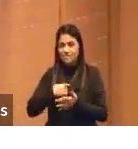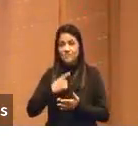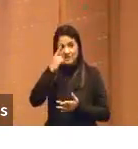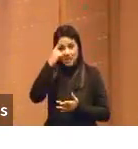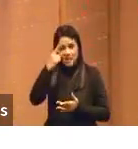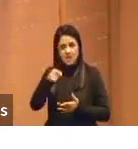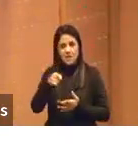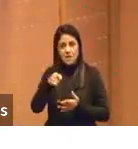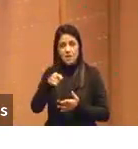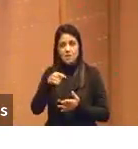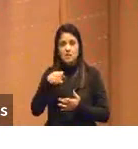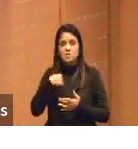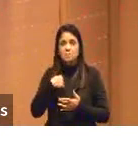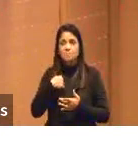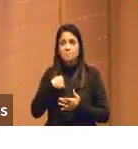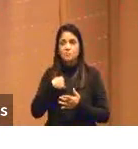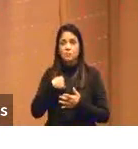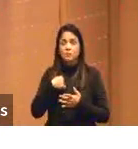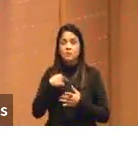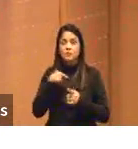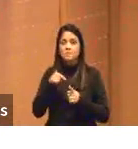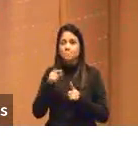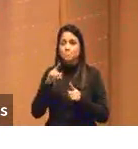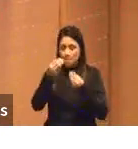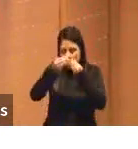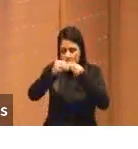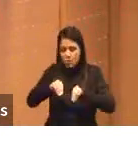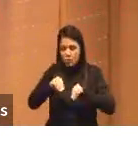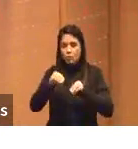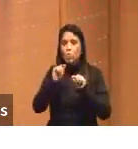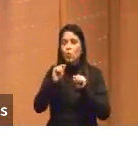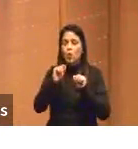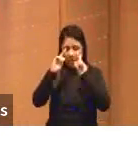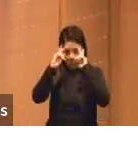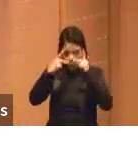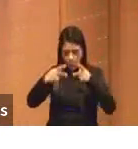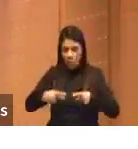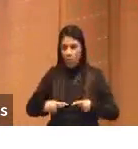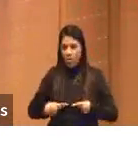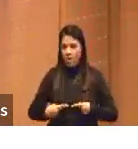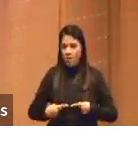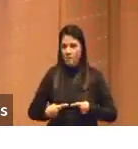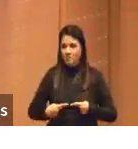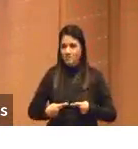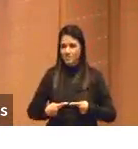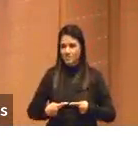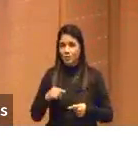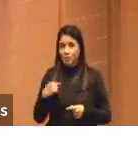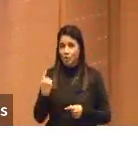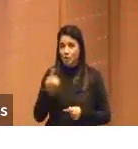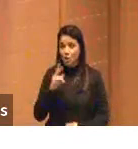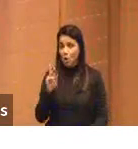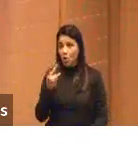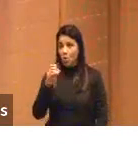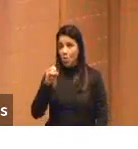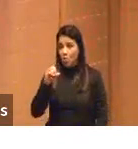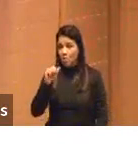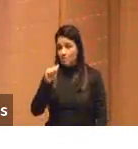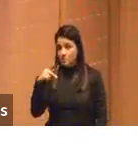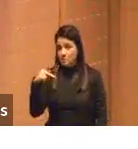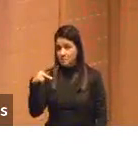ele atinge o que há de mais humano em nós. Nós nos definimos como homo sapiens, seres